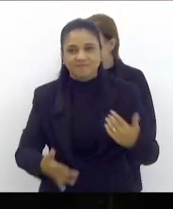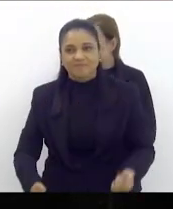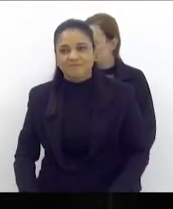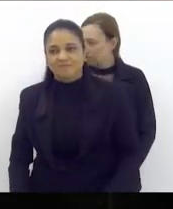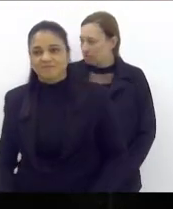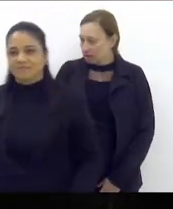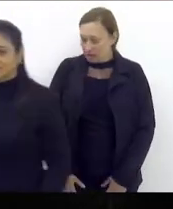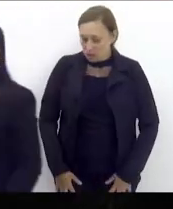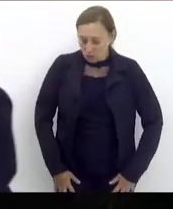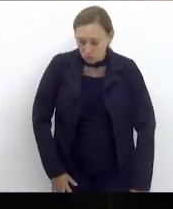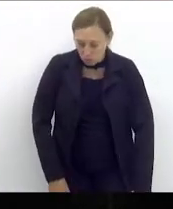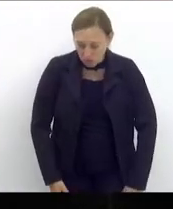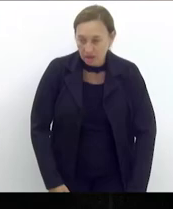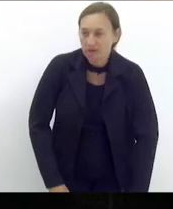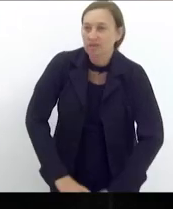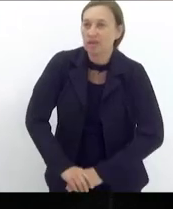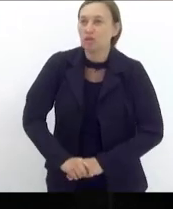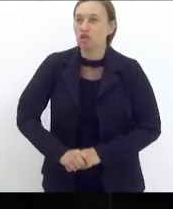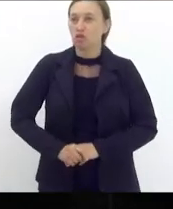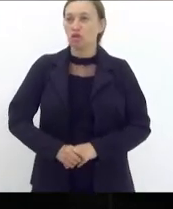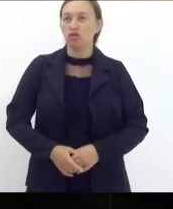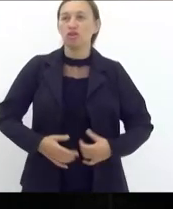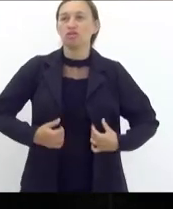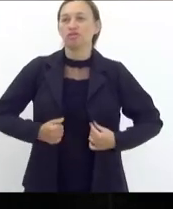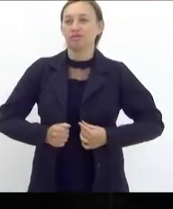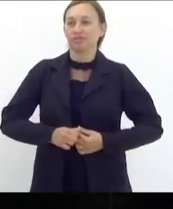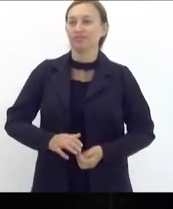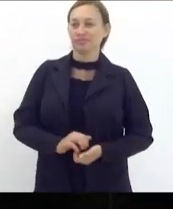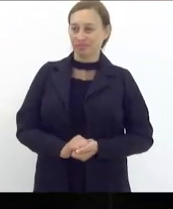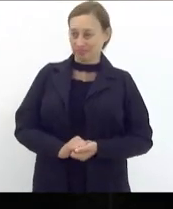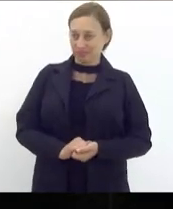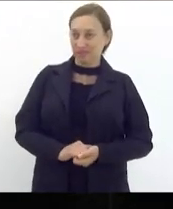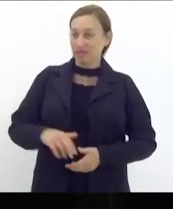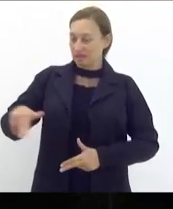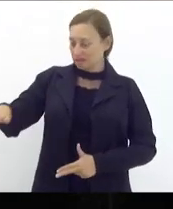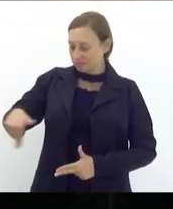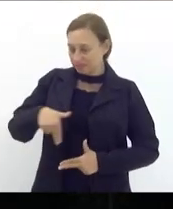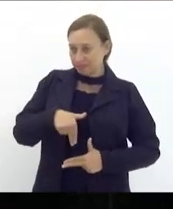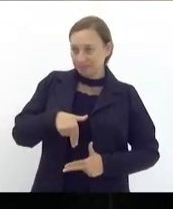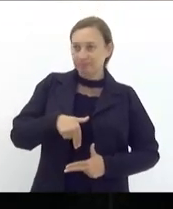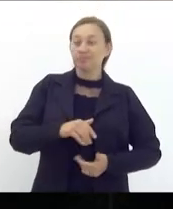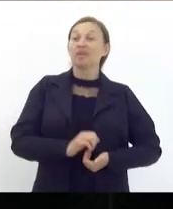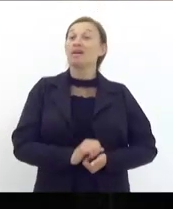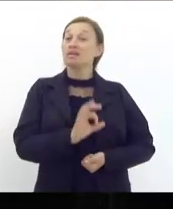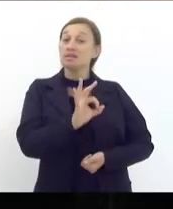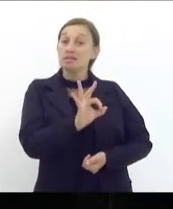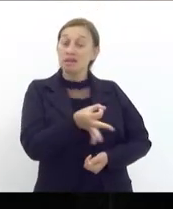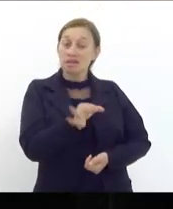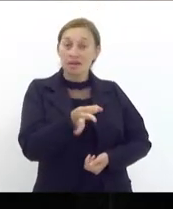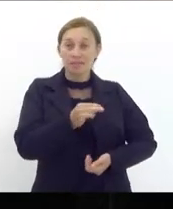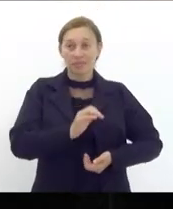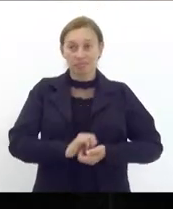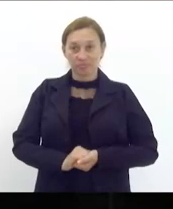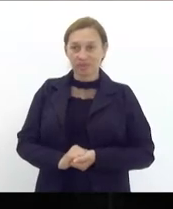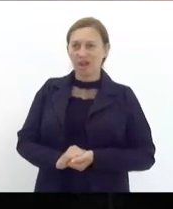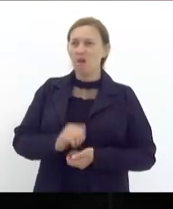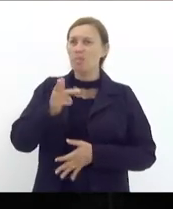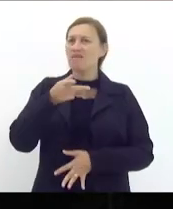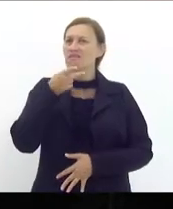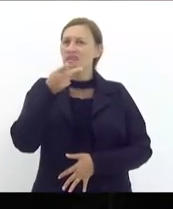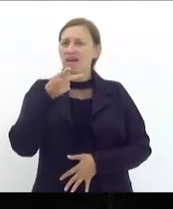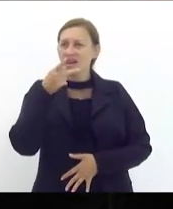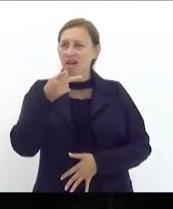Paulo que ora preside esse expediente e eu venho a essa tribuna justamente para falar